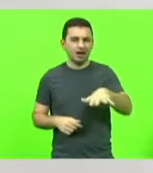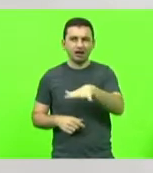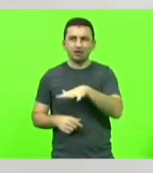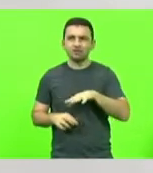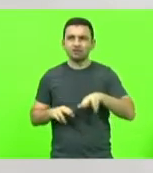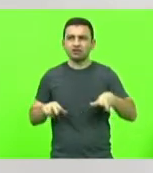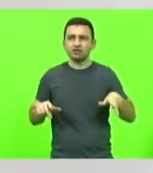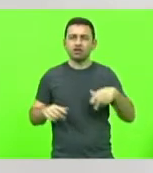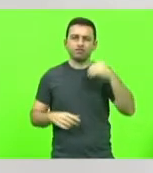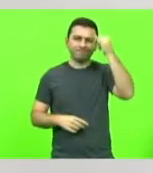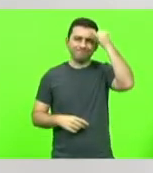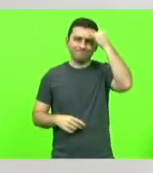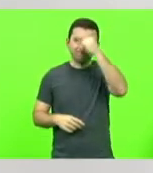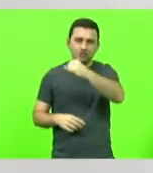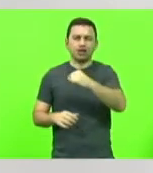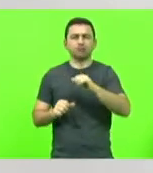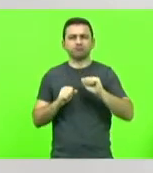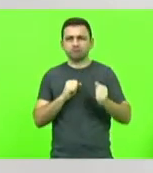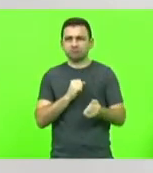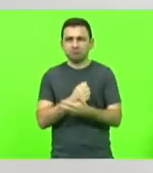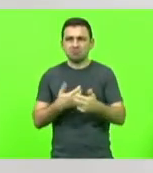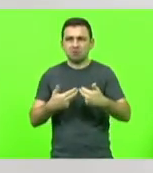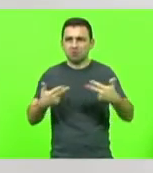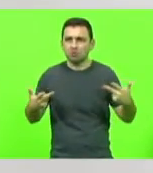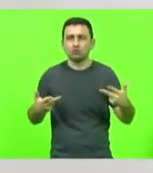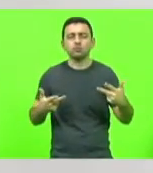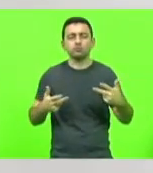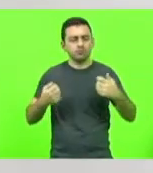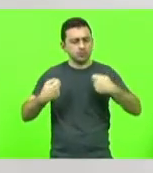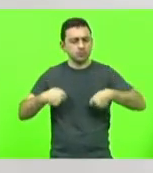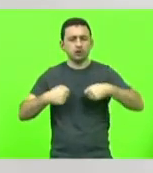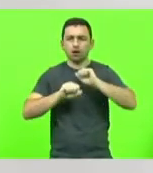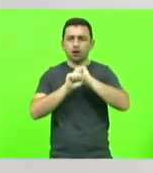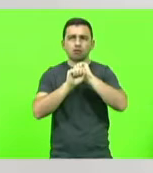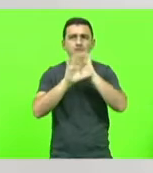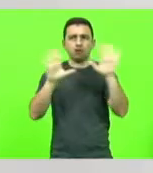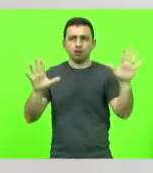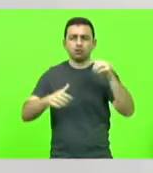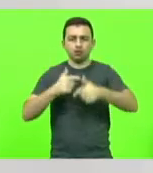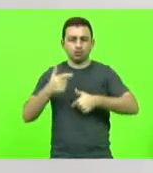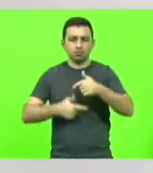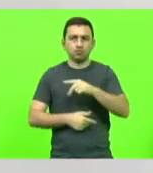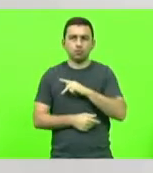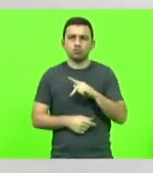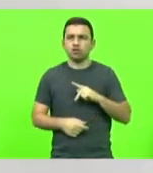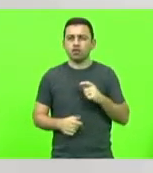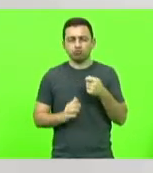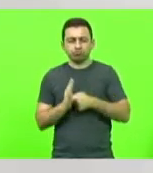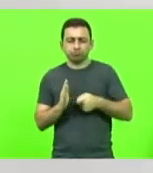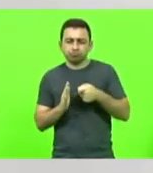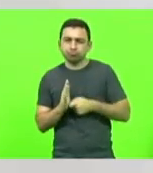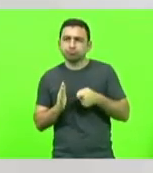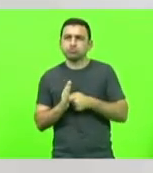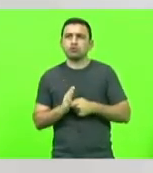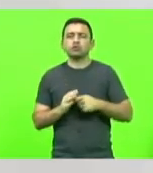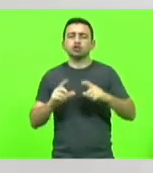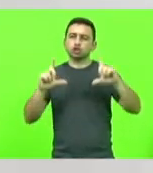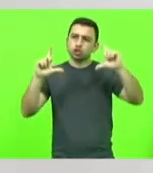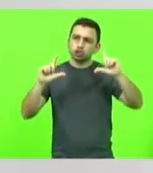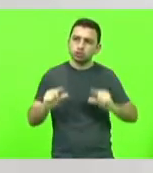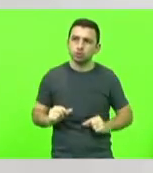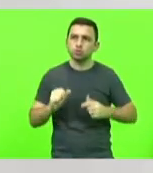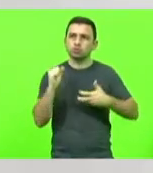à corrupção e a transparência no serviço público. Vou lutar por menos burocracia, menos impostos e